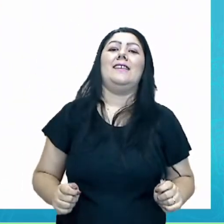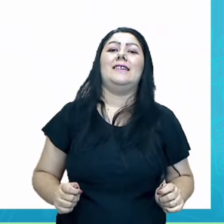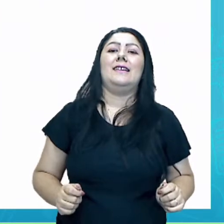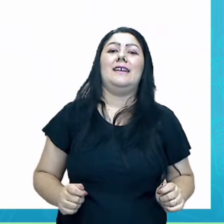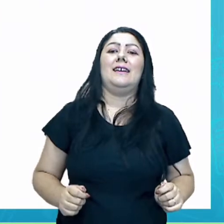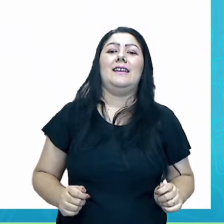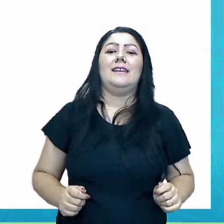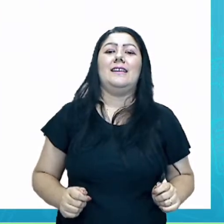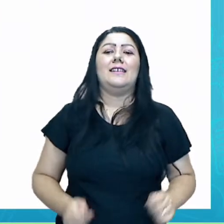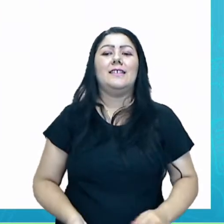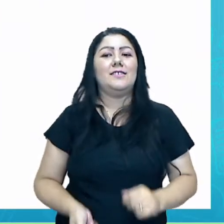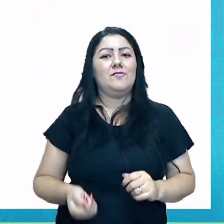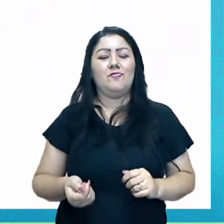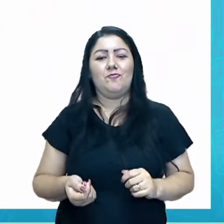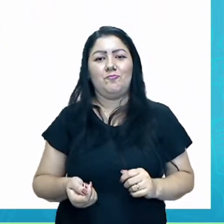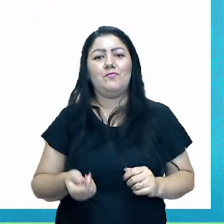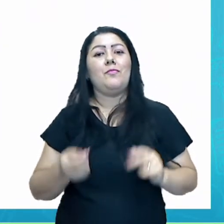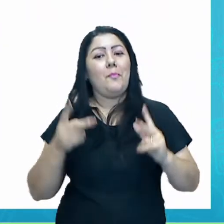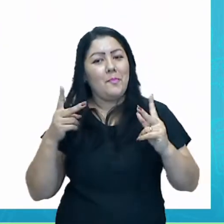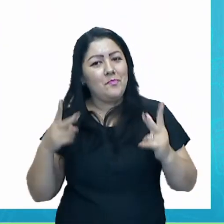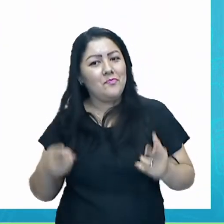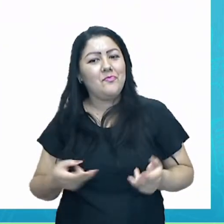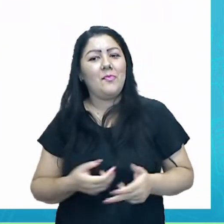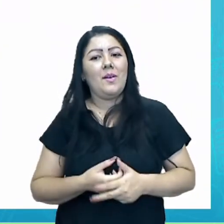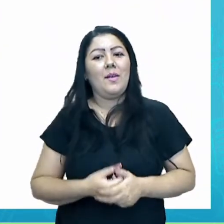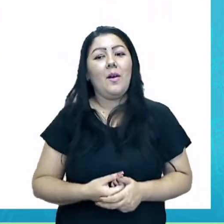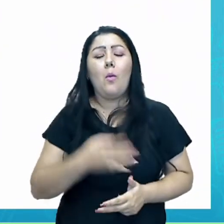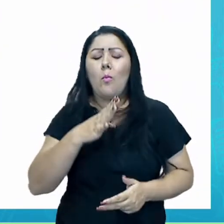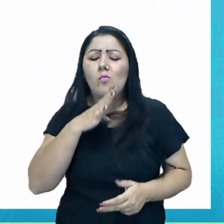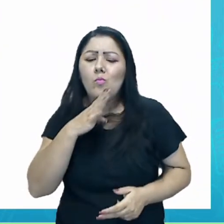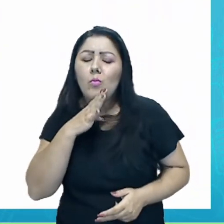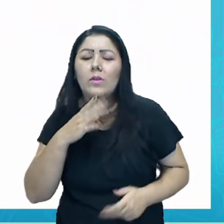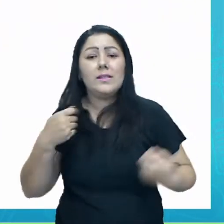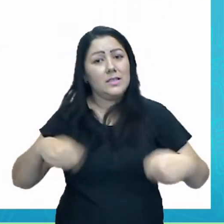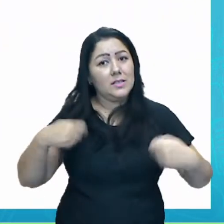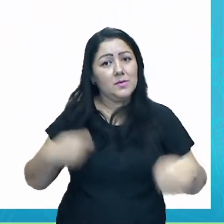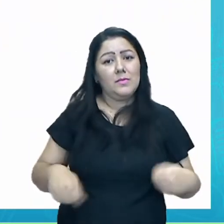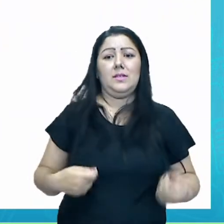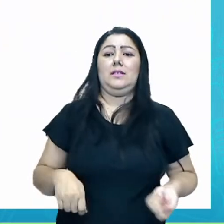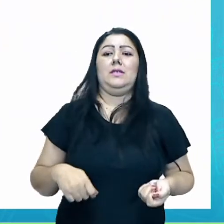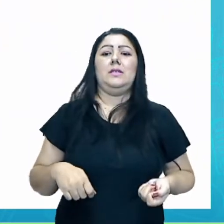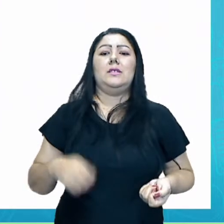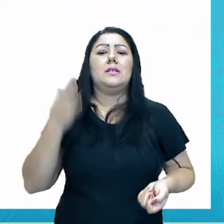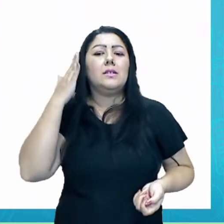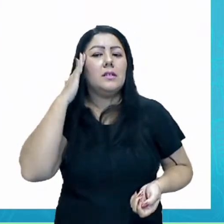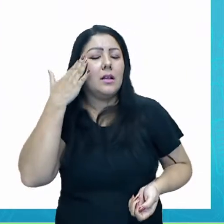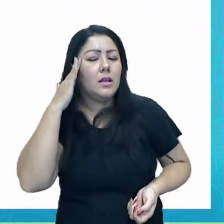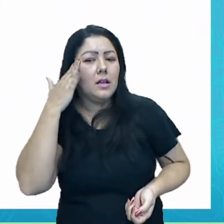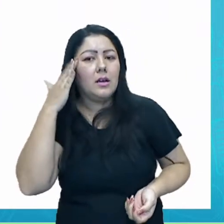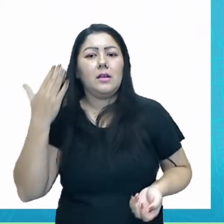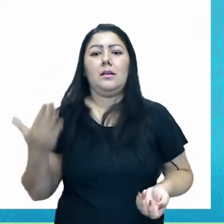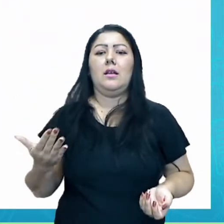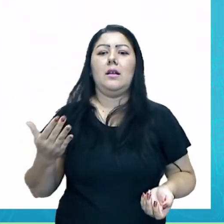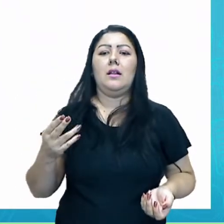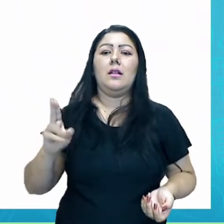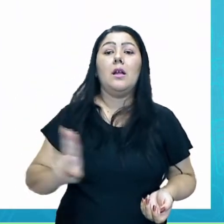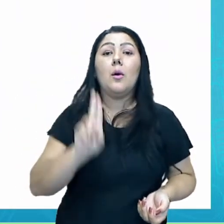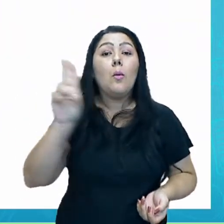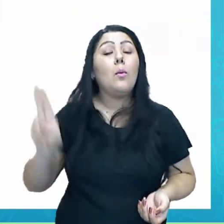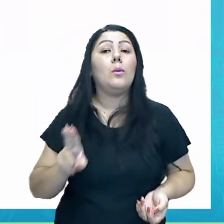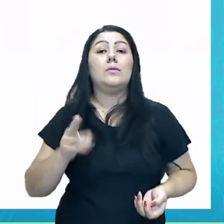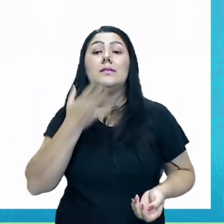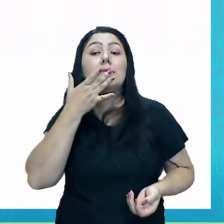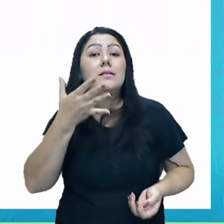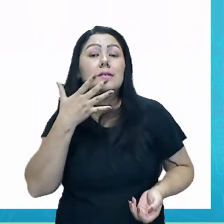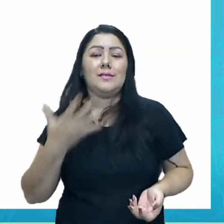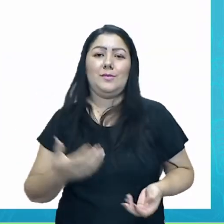conhecimento e o domínio das diversas tonalidades das cores são fundamentais para o pleno desenvolvimento das técnicas desses profissionais.